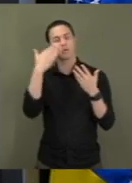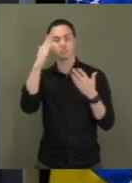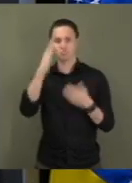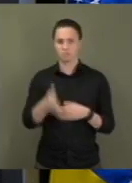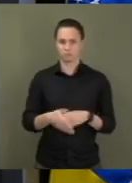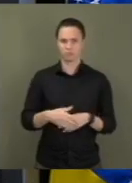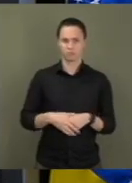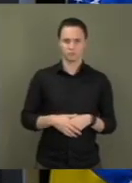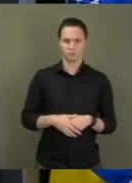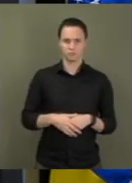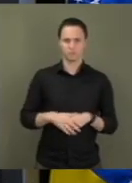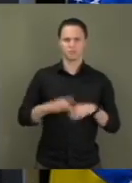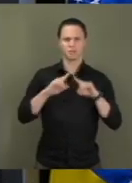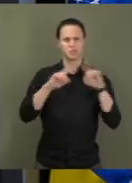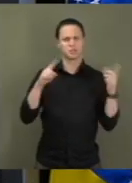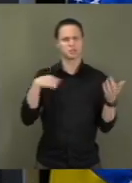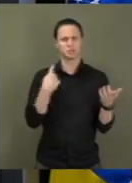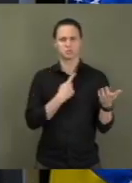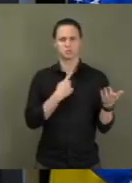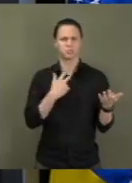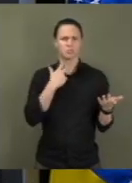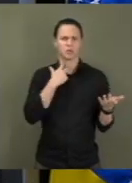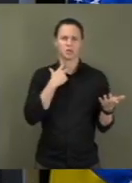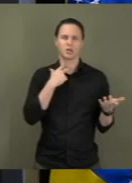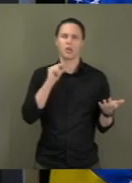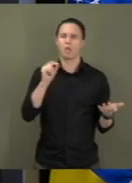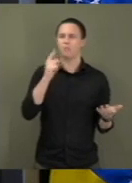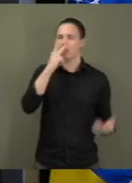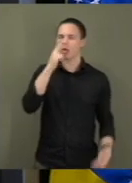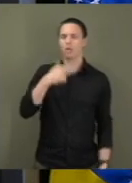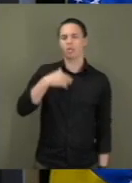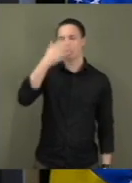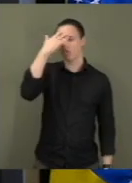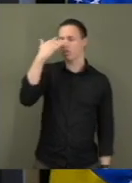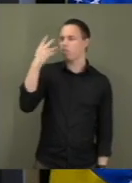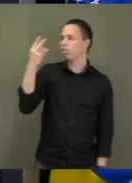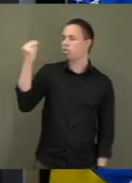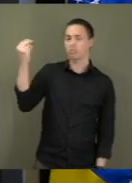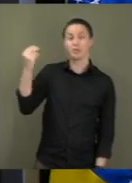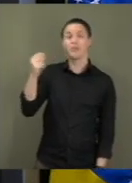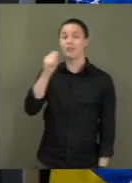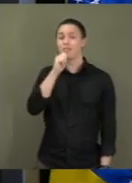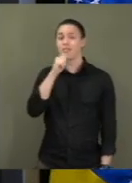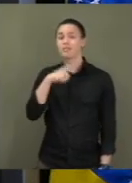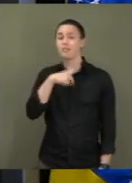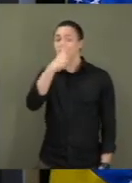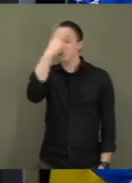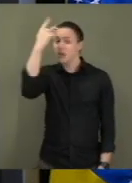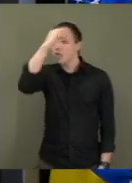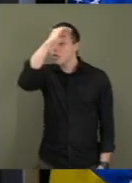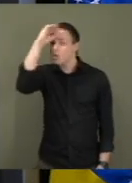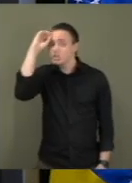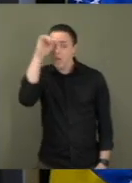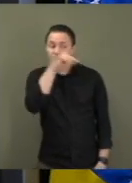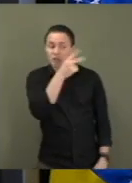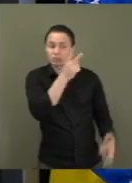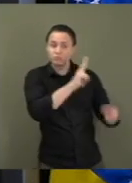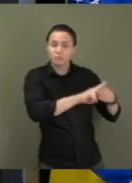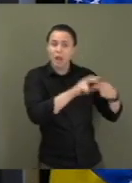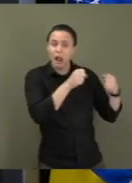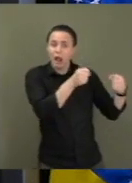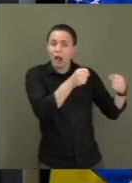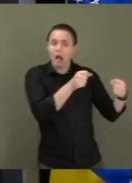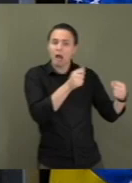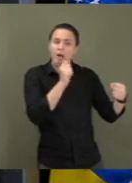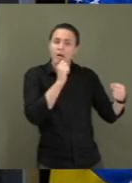Agora, não podemos jamais esquecer que ainda existem pessoas inocentes, mas que continuam